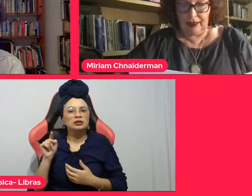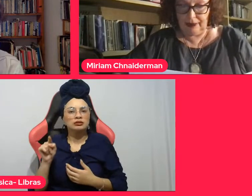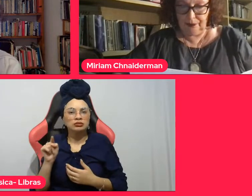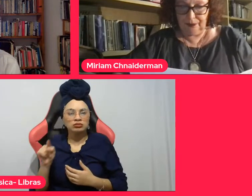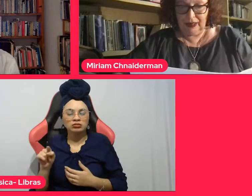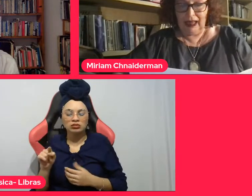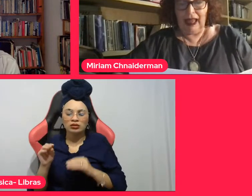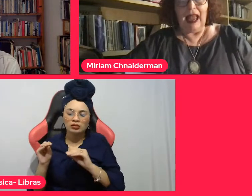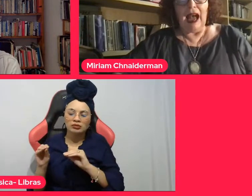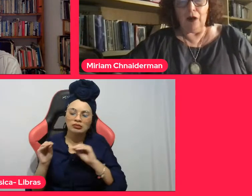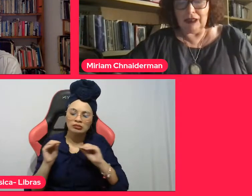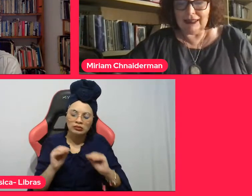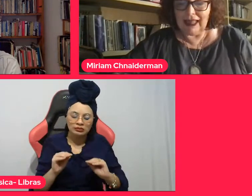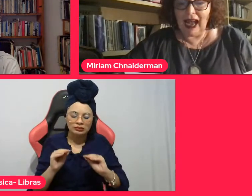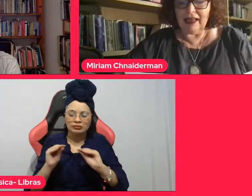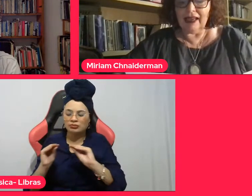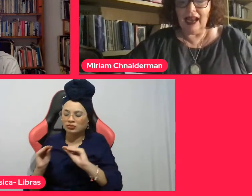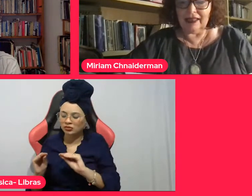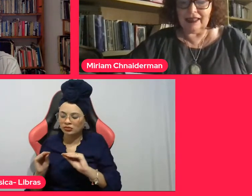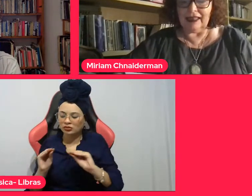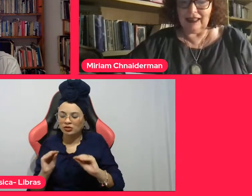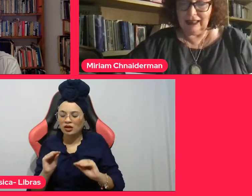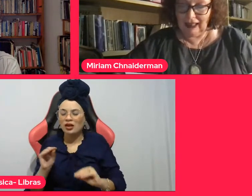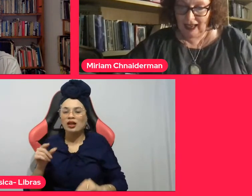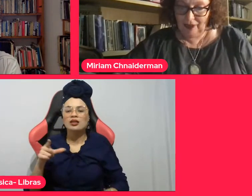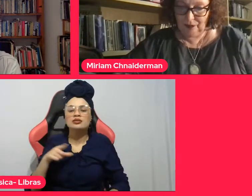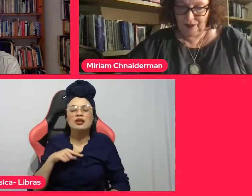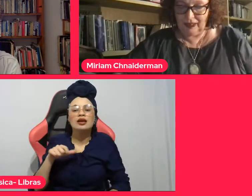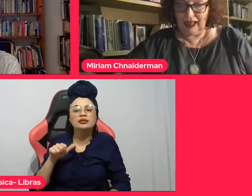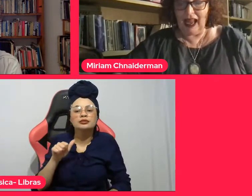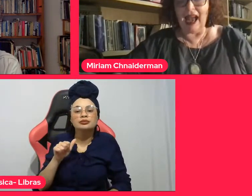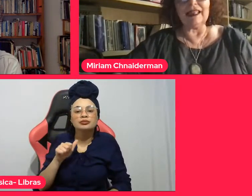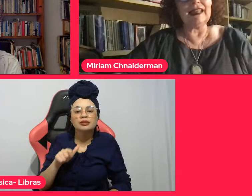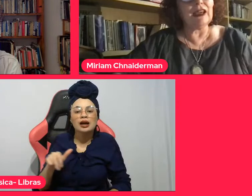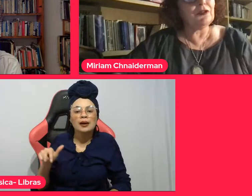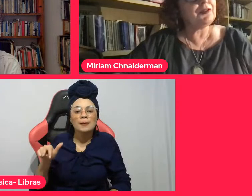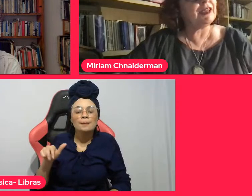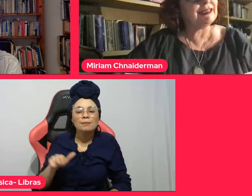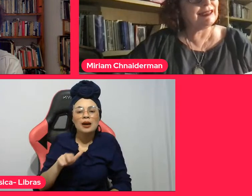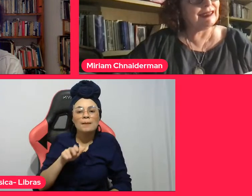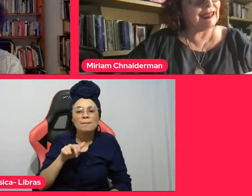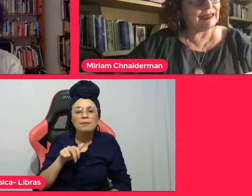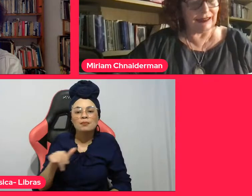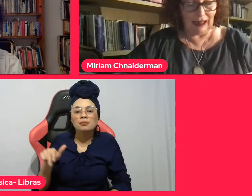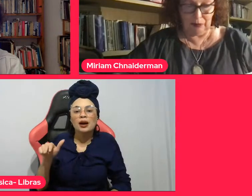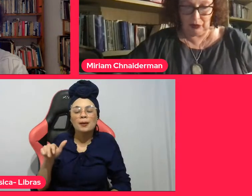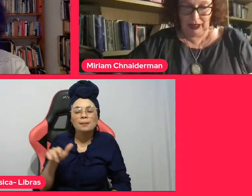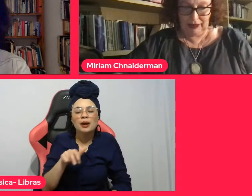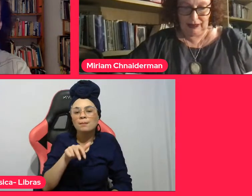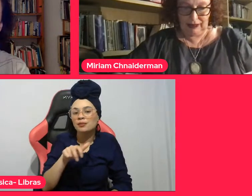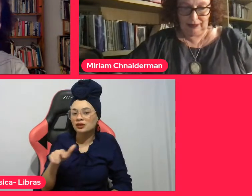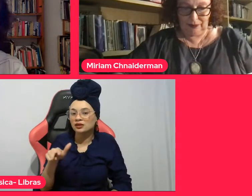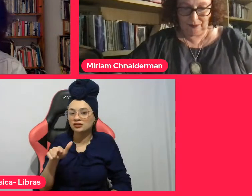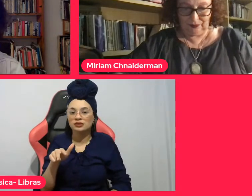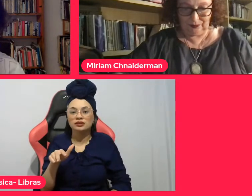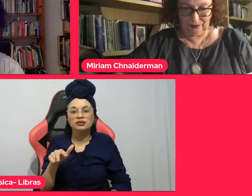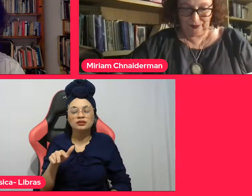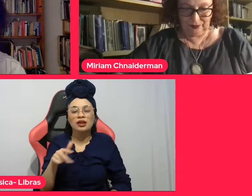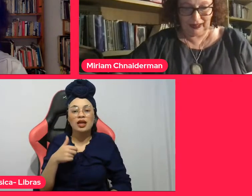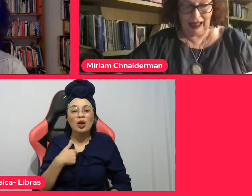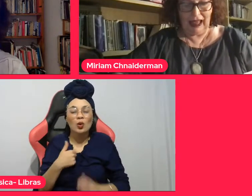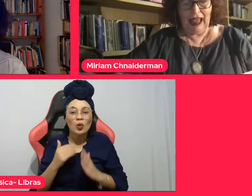caminhar, ao estar aqui e lá, à não fixidez da moradia.